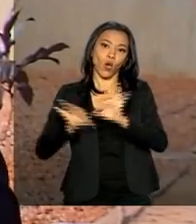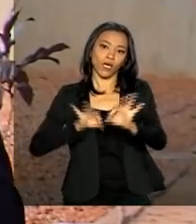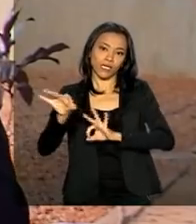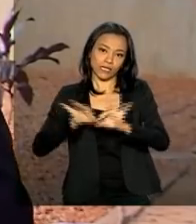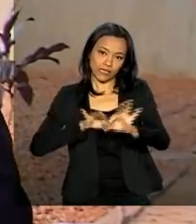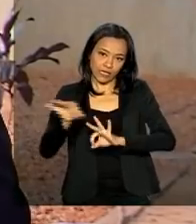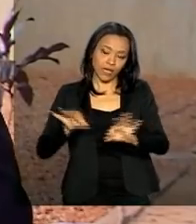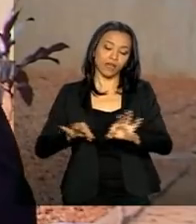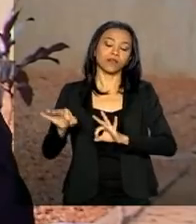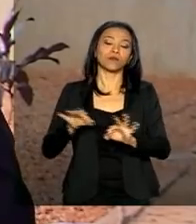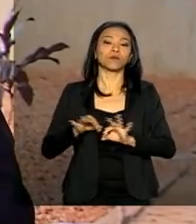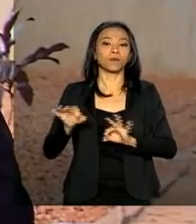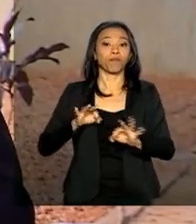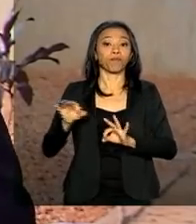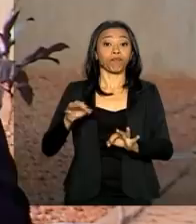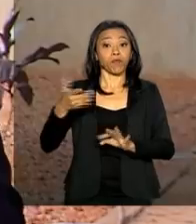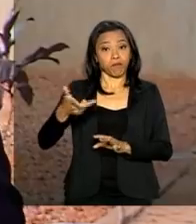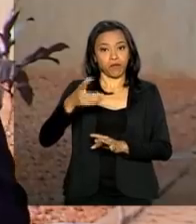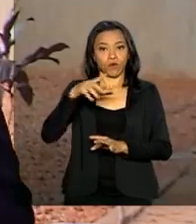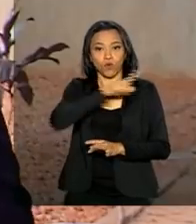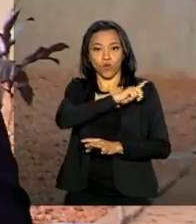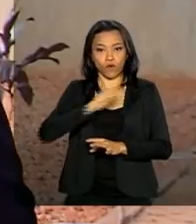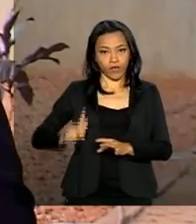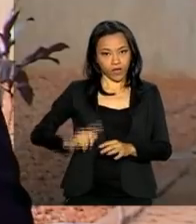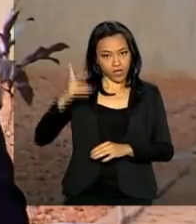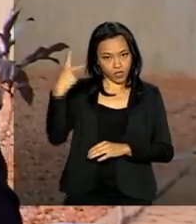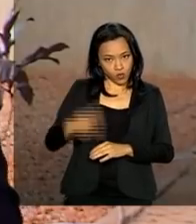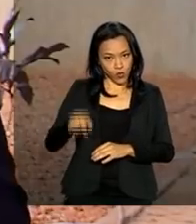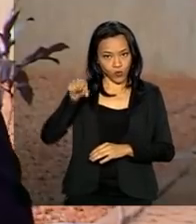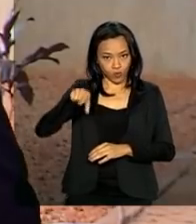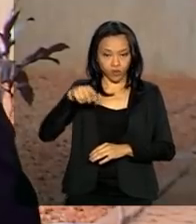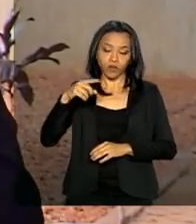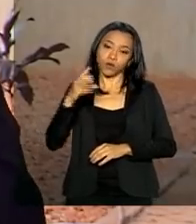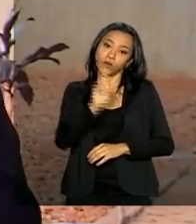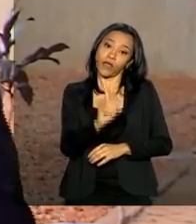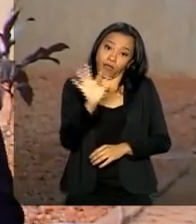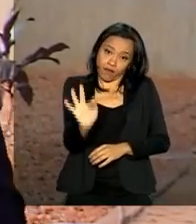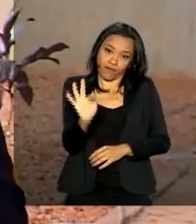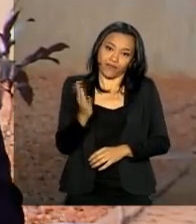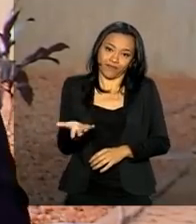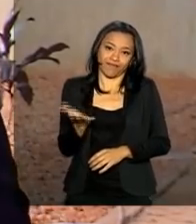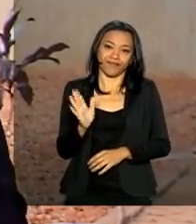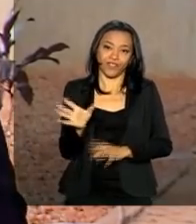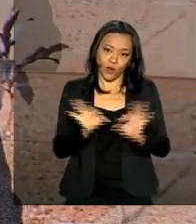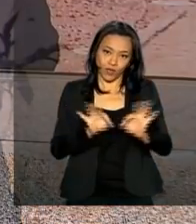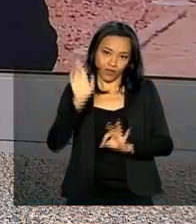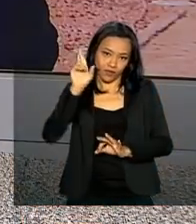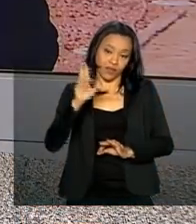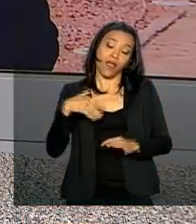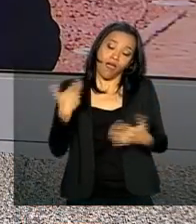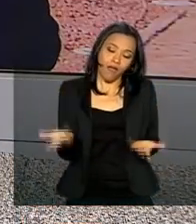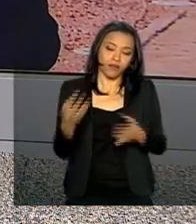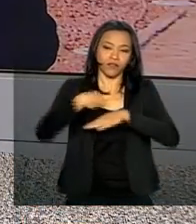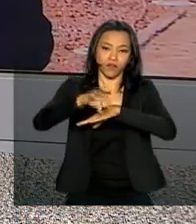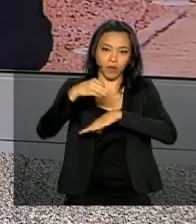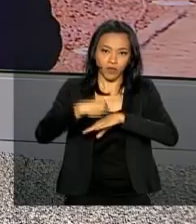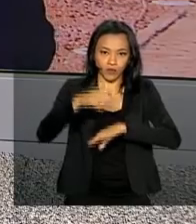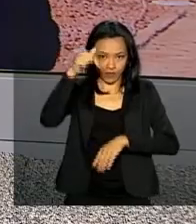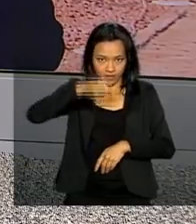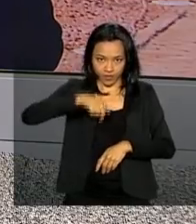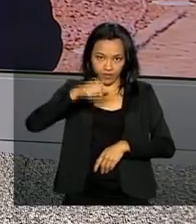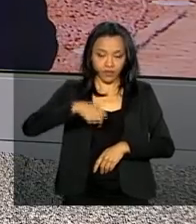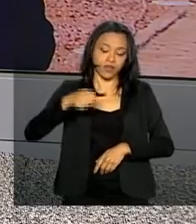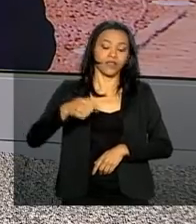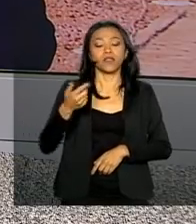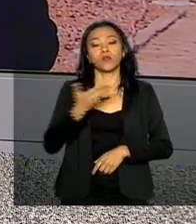governador eleito do Distrito Federal, Ibanez Rocha. Alessandra, são essas informações aqui do Gabinete do